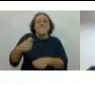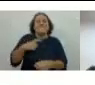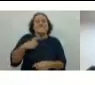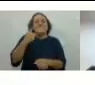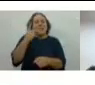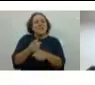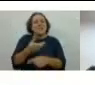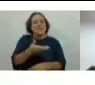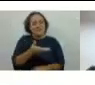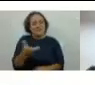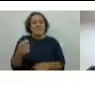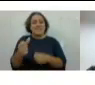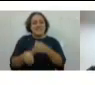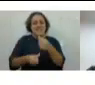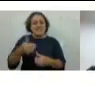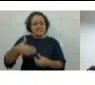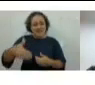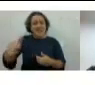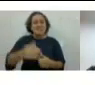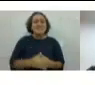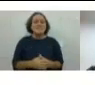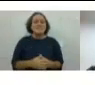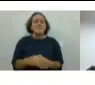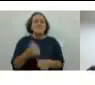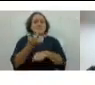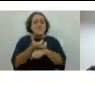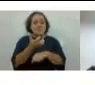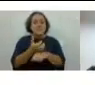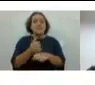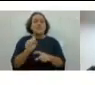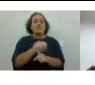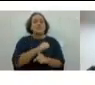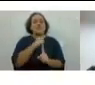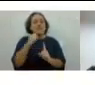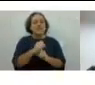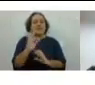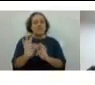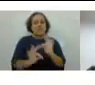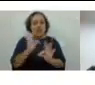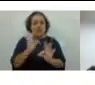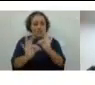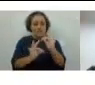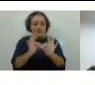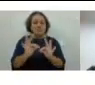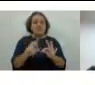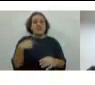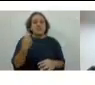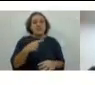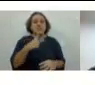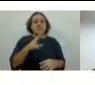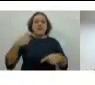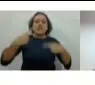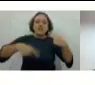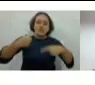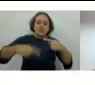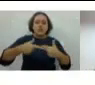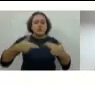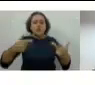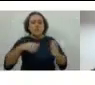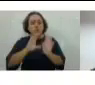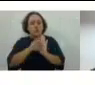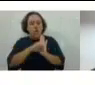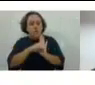pouquinho. Um pouquinho mais para frente aí, nesse semestre ainda, na disciplina de Sociedade e Tecnologia. Então, vamos